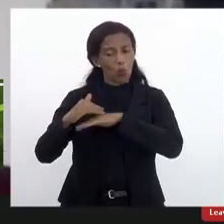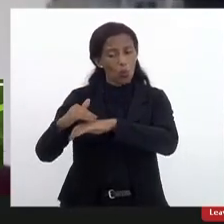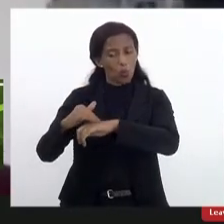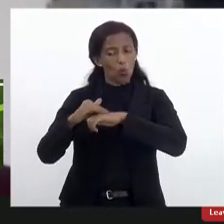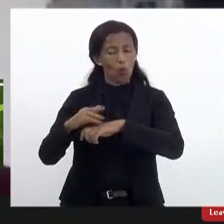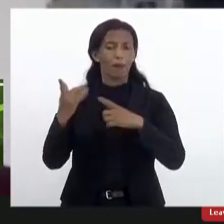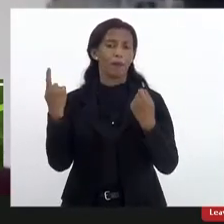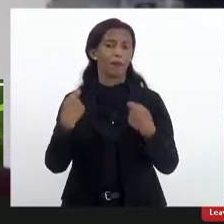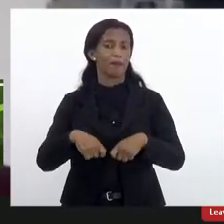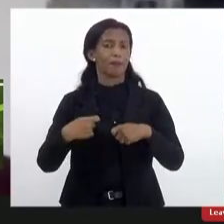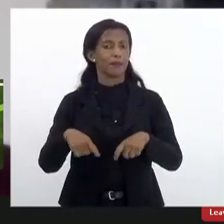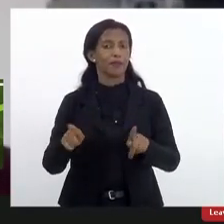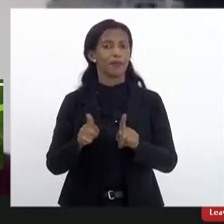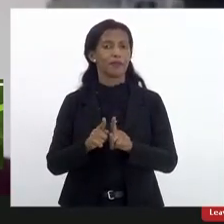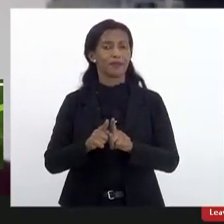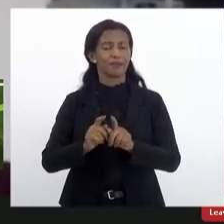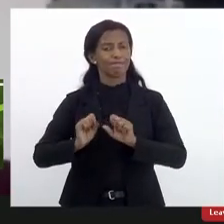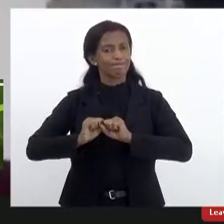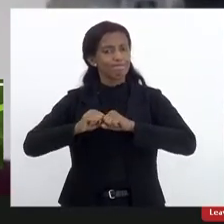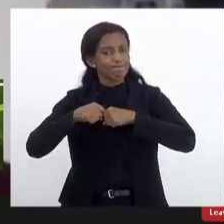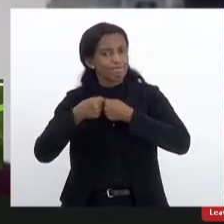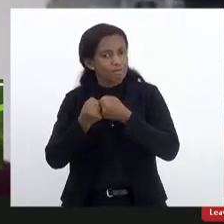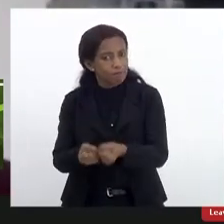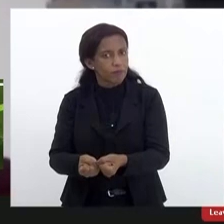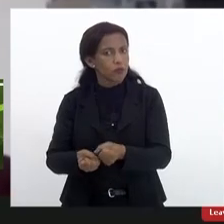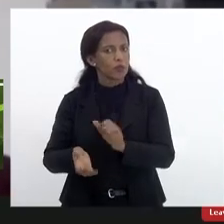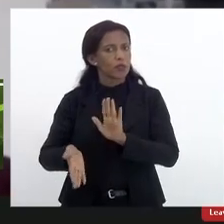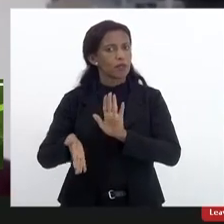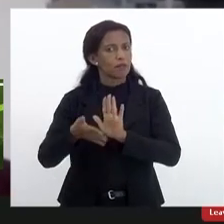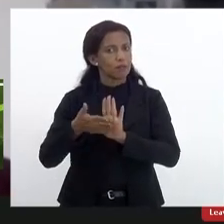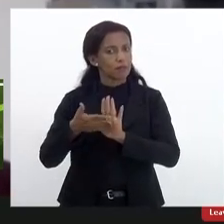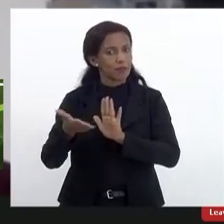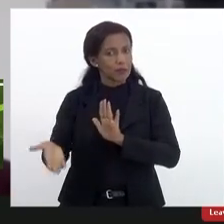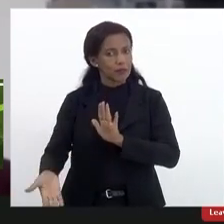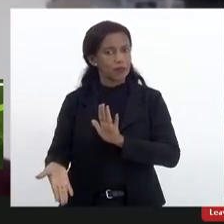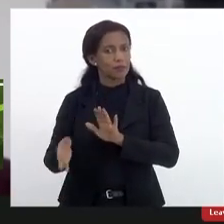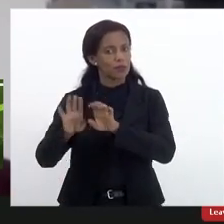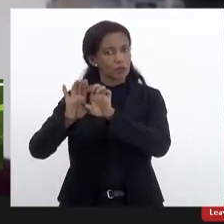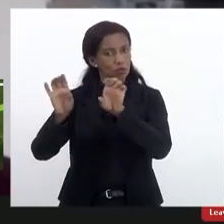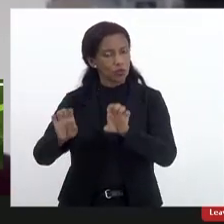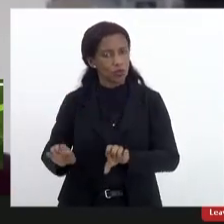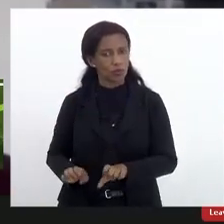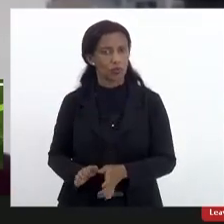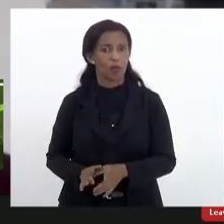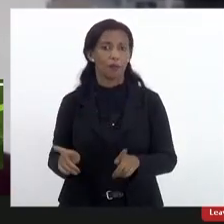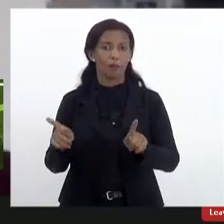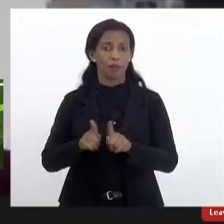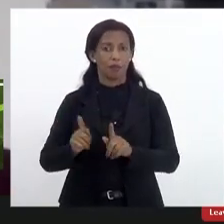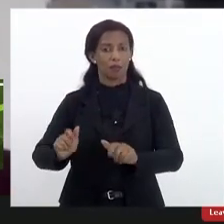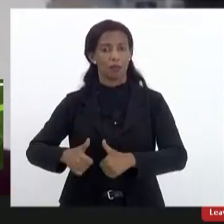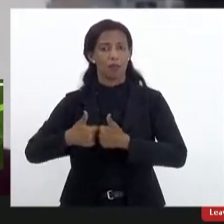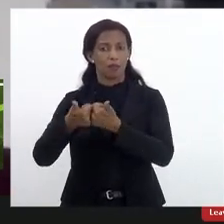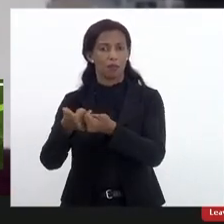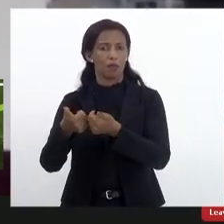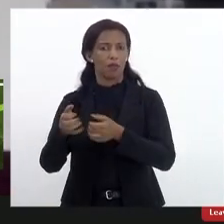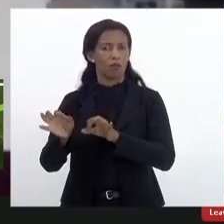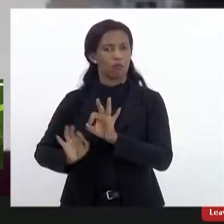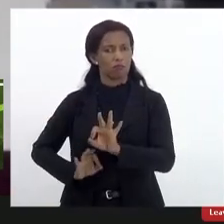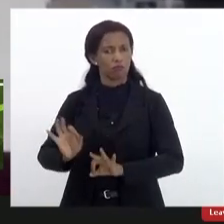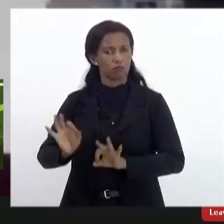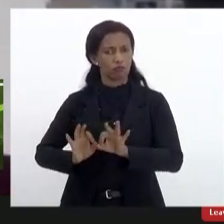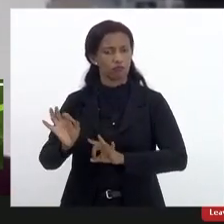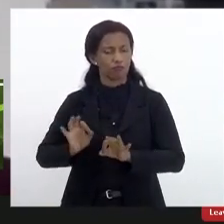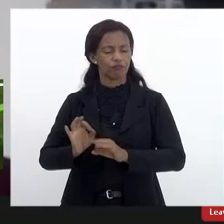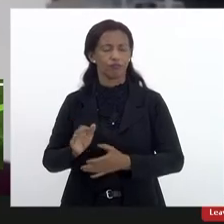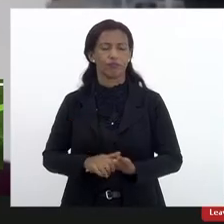precisando reforçar essa demanda aí de infraestrutura inclusive para ter melhores condições de enfrentar todos